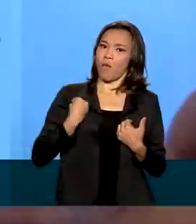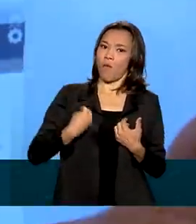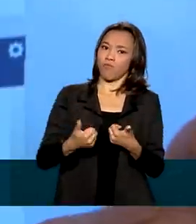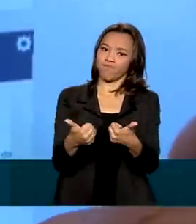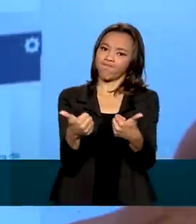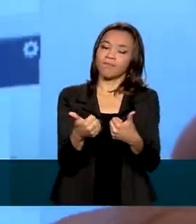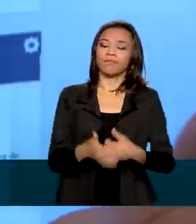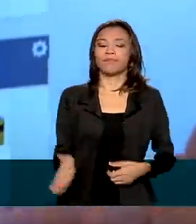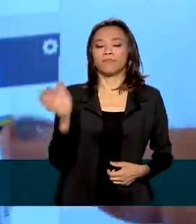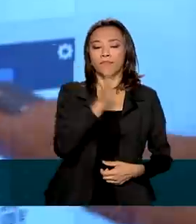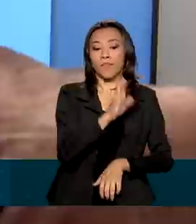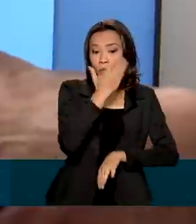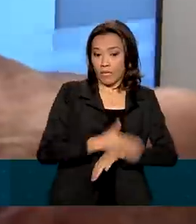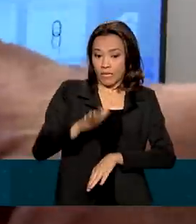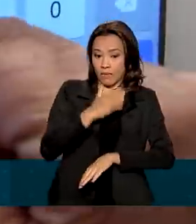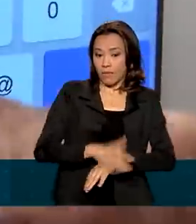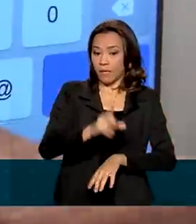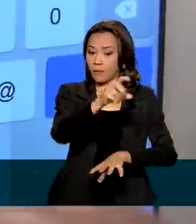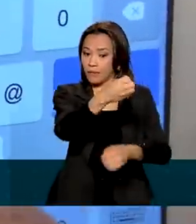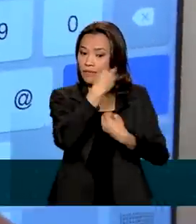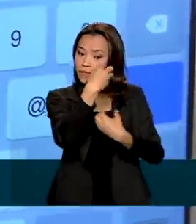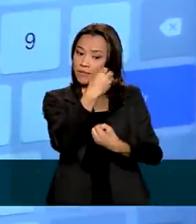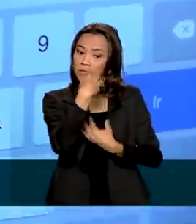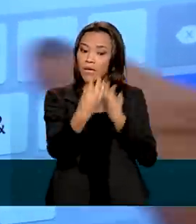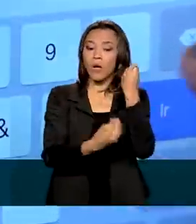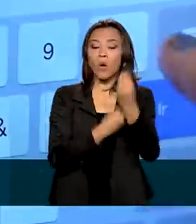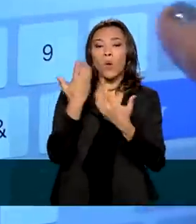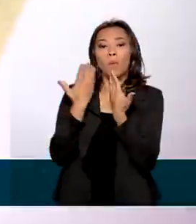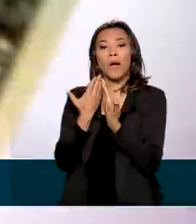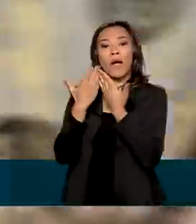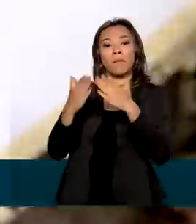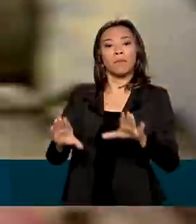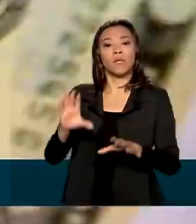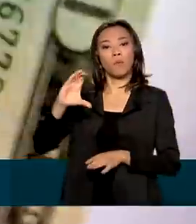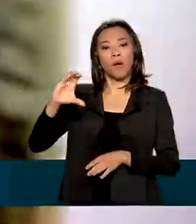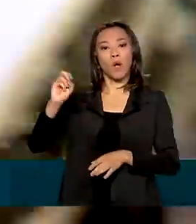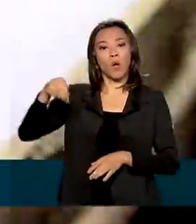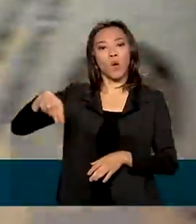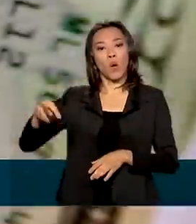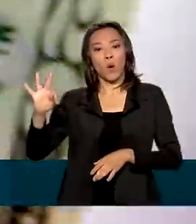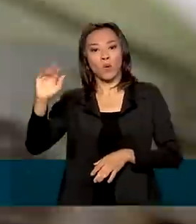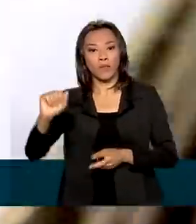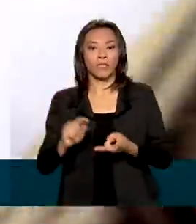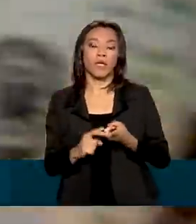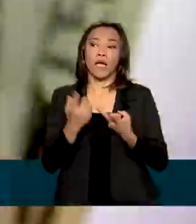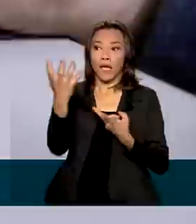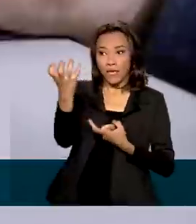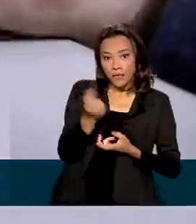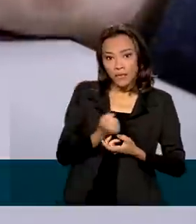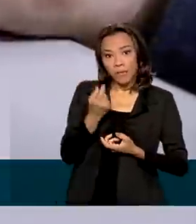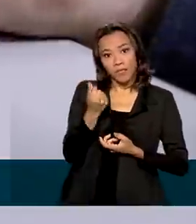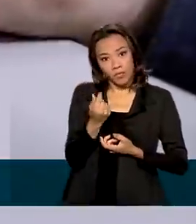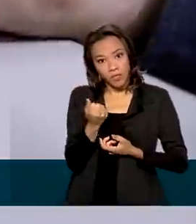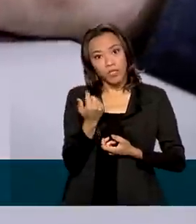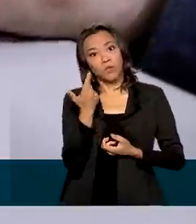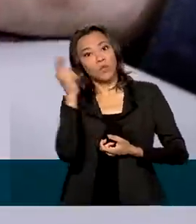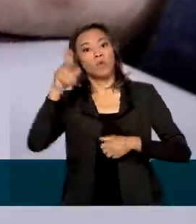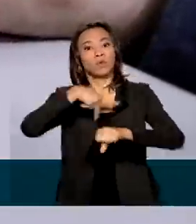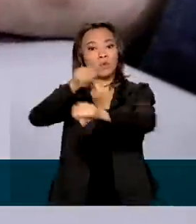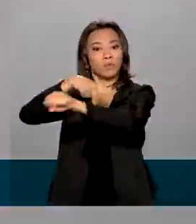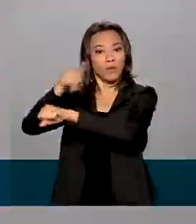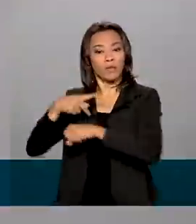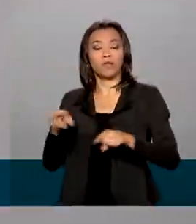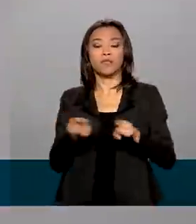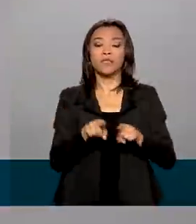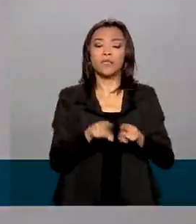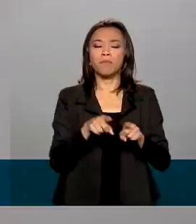A capacitação também ensina como abrir uma conta corrente, enviar e receber dinheiro do exterior e os vários tipos